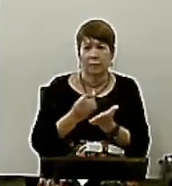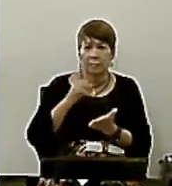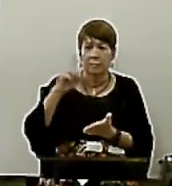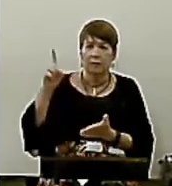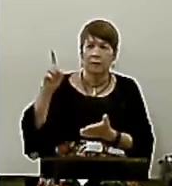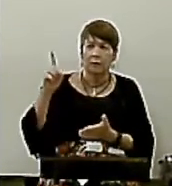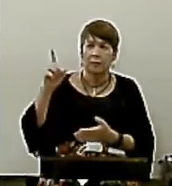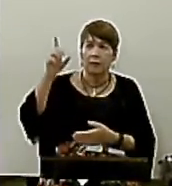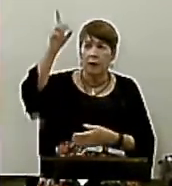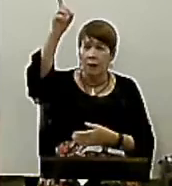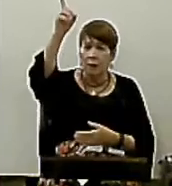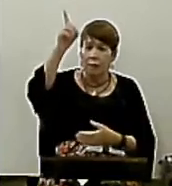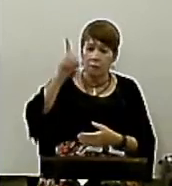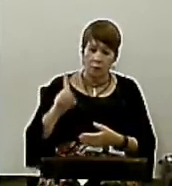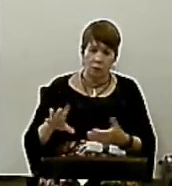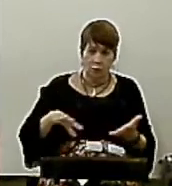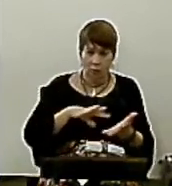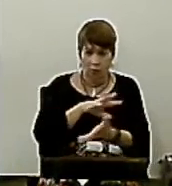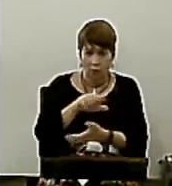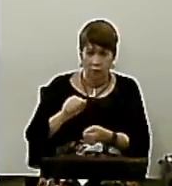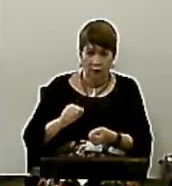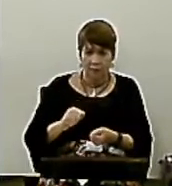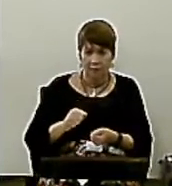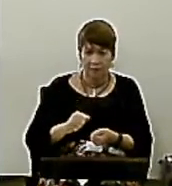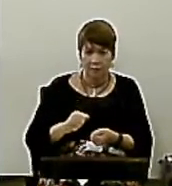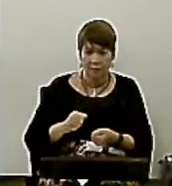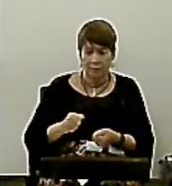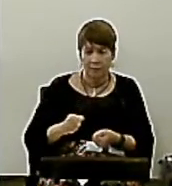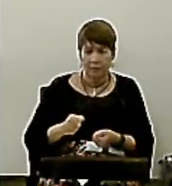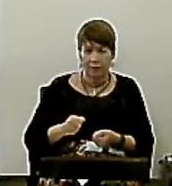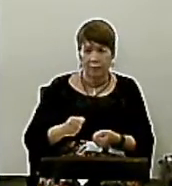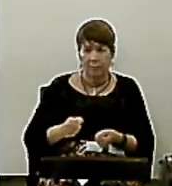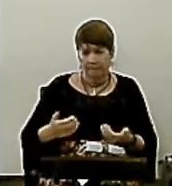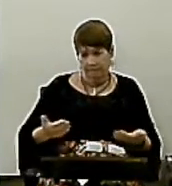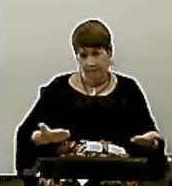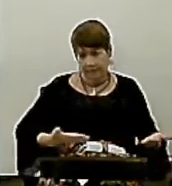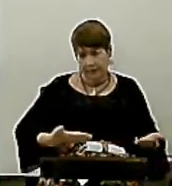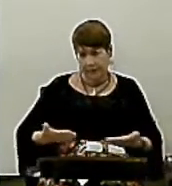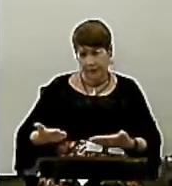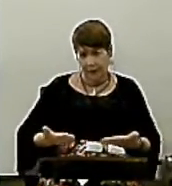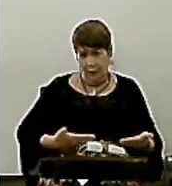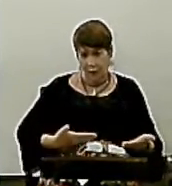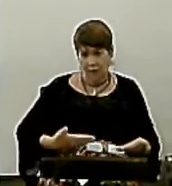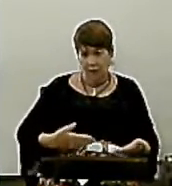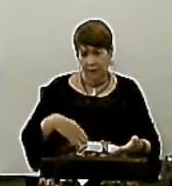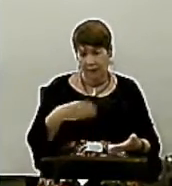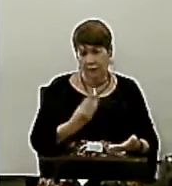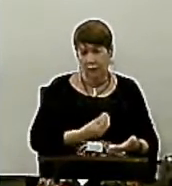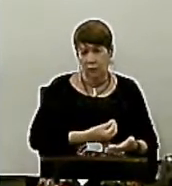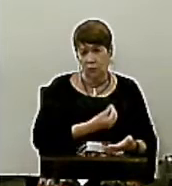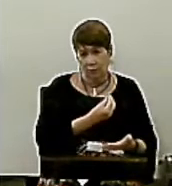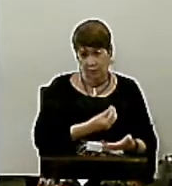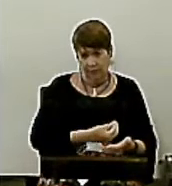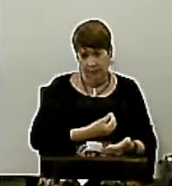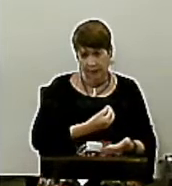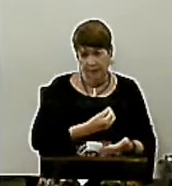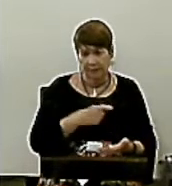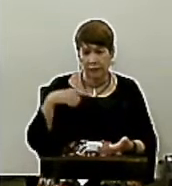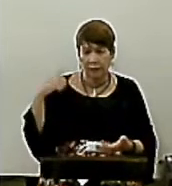Não veio Para ser servido Mas para Servir E dar A sua vida Em resgate Por muitos